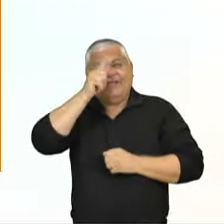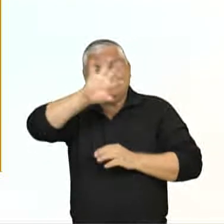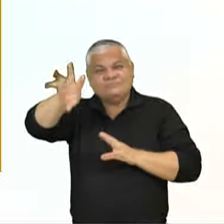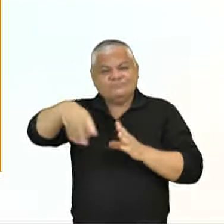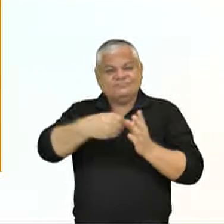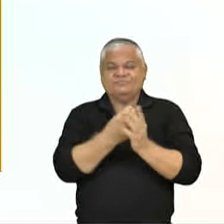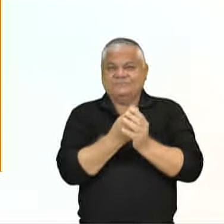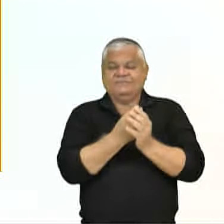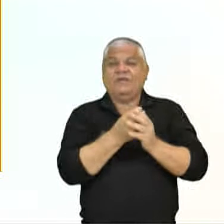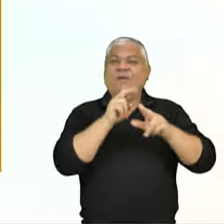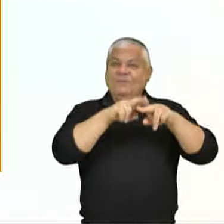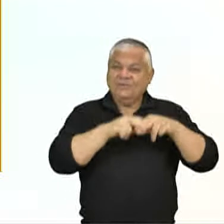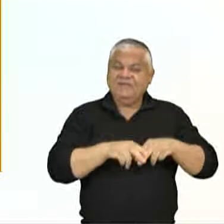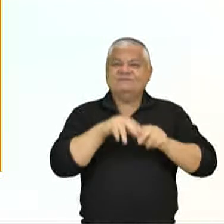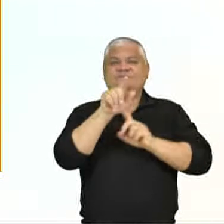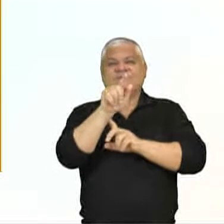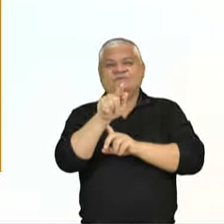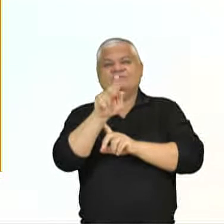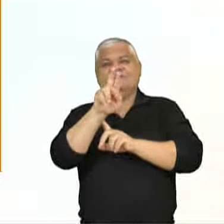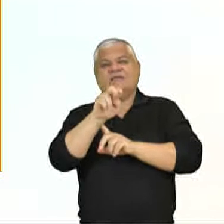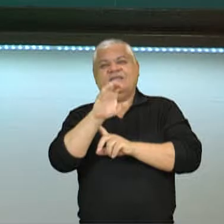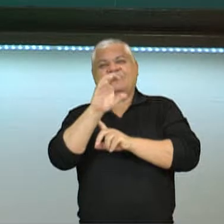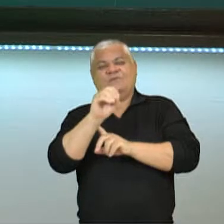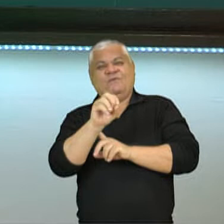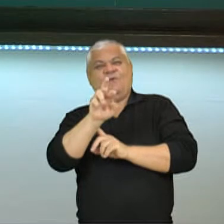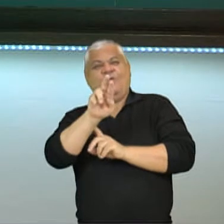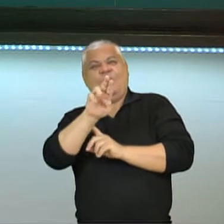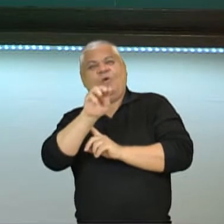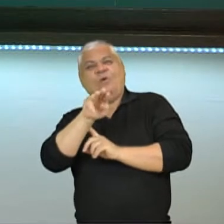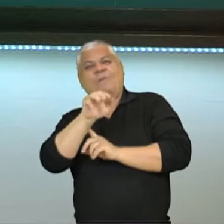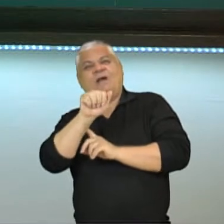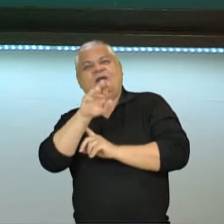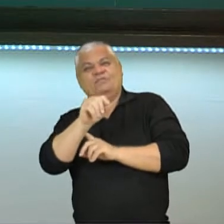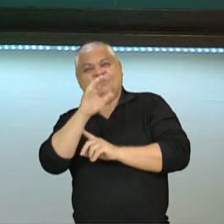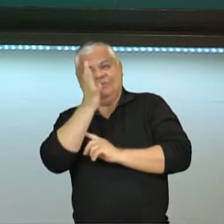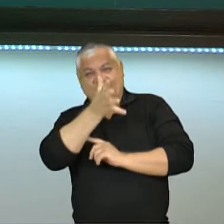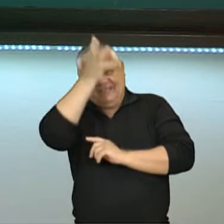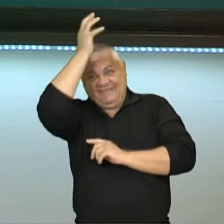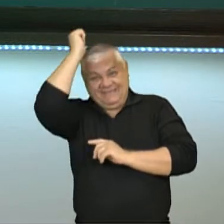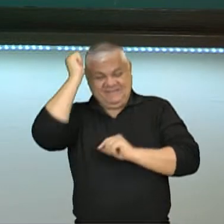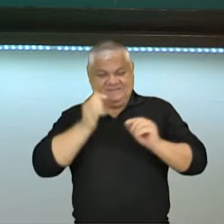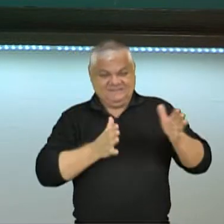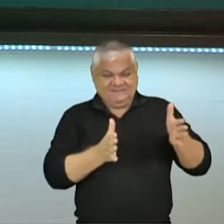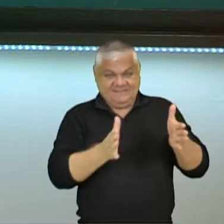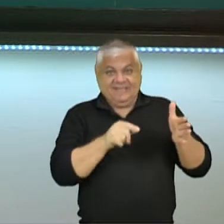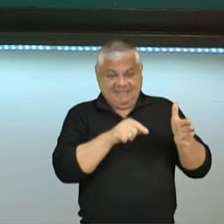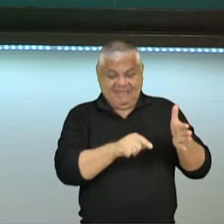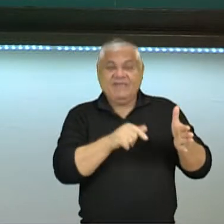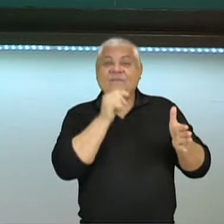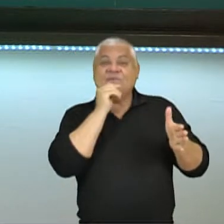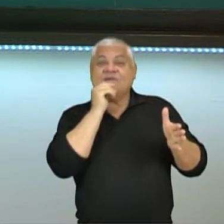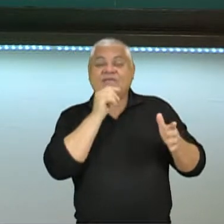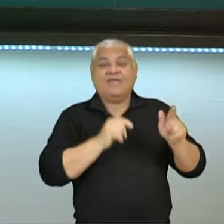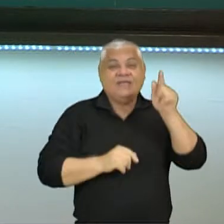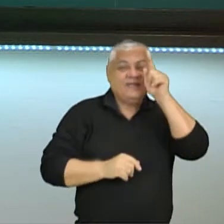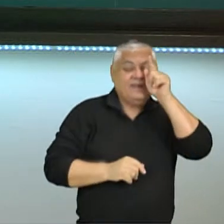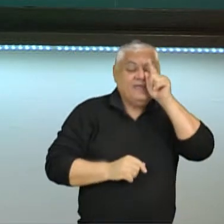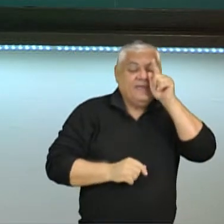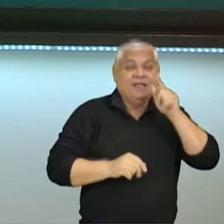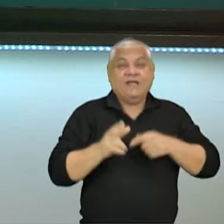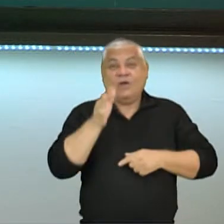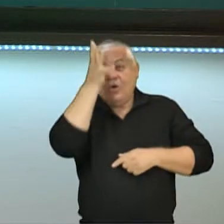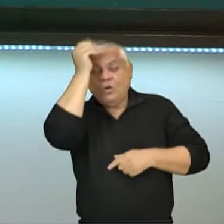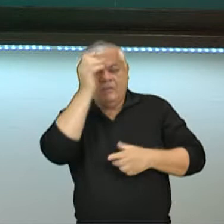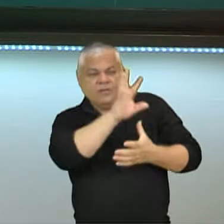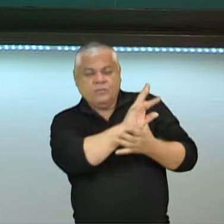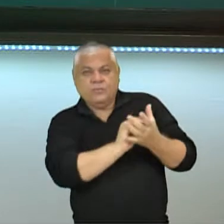falar do estilo de época, por tantas semelhanças. Então sempre quando a gente falar do período greco-romano, é considerado um período clássico. Por que período